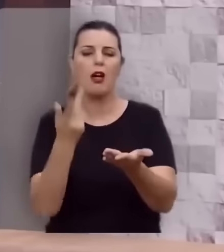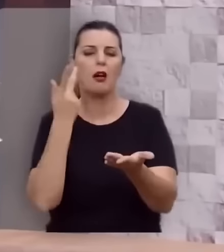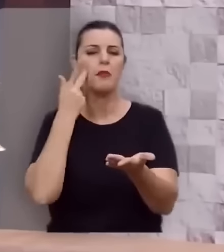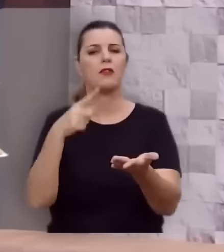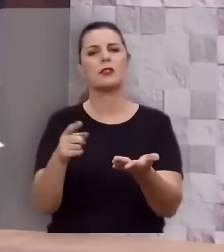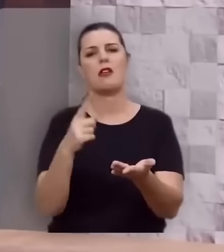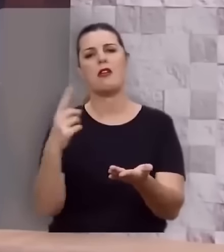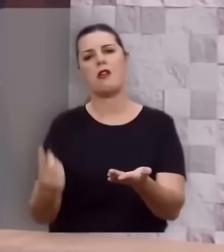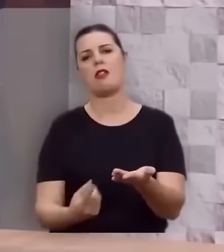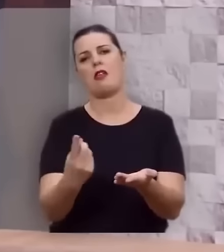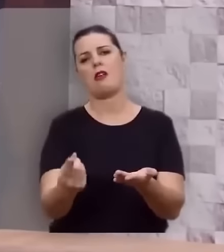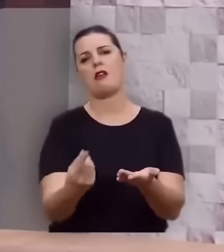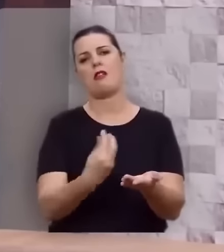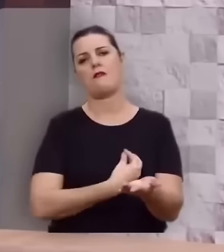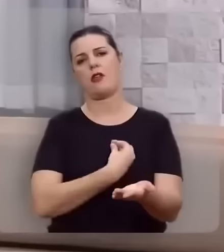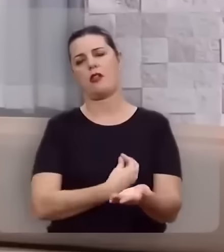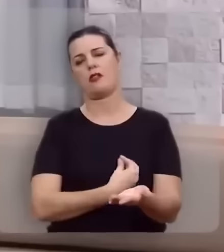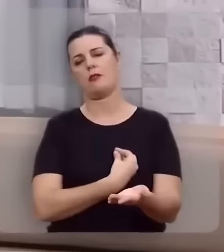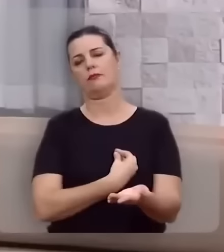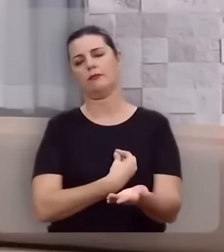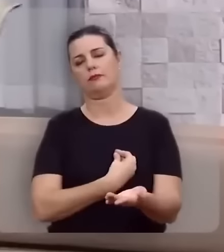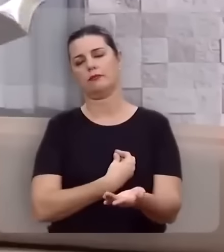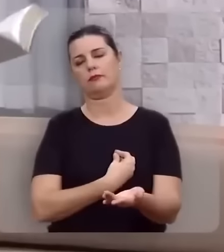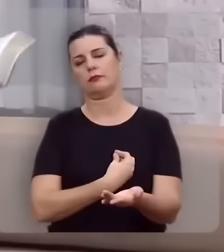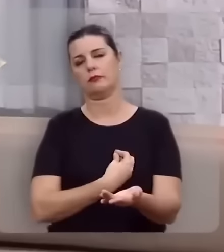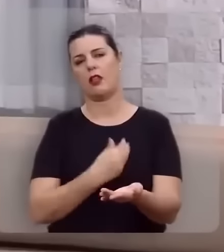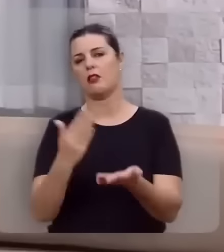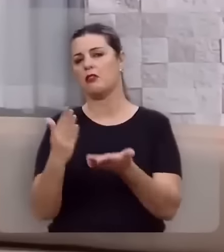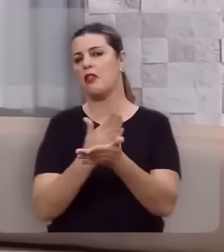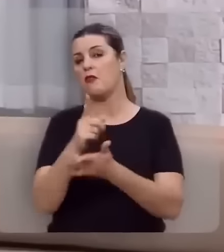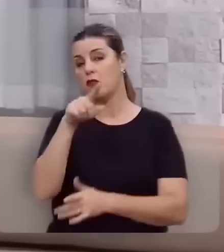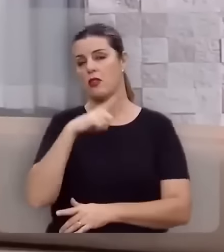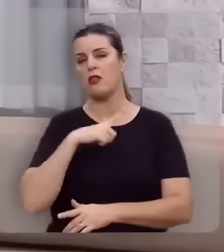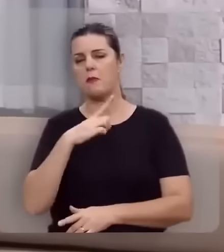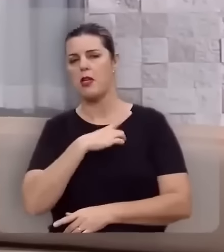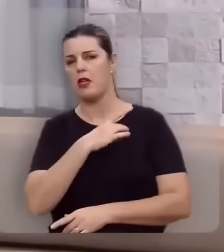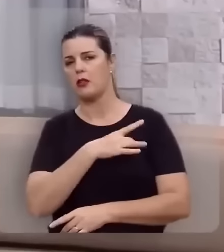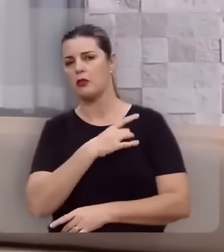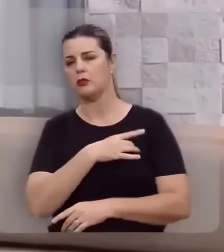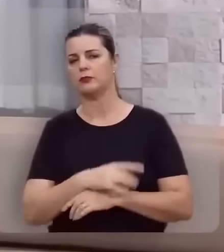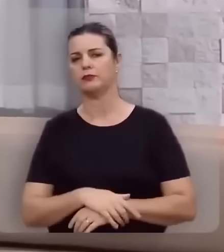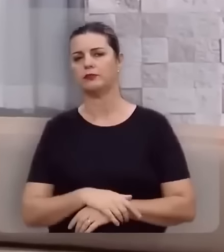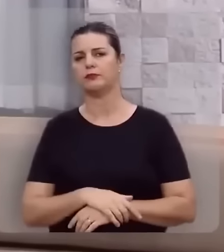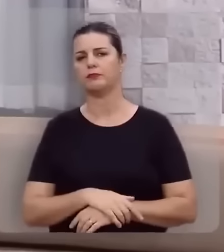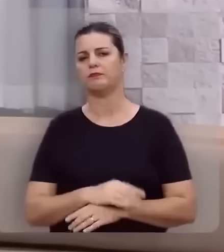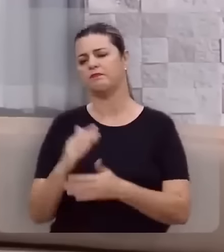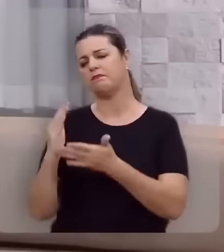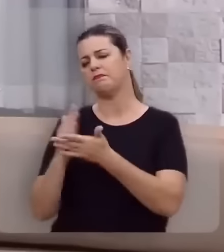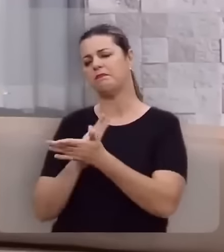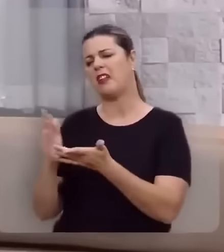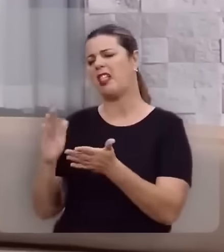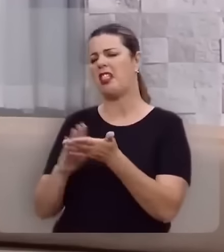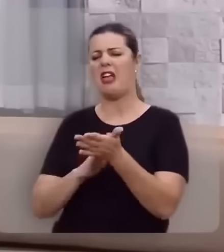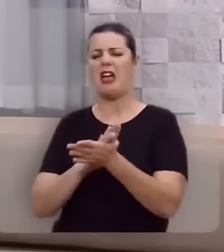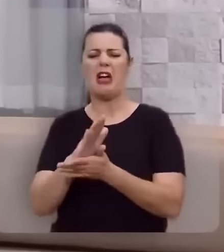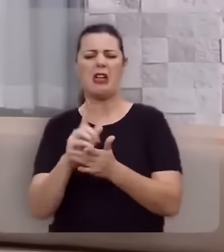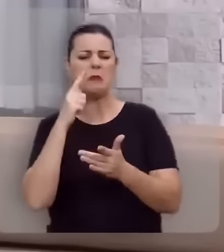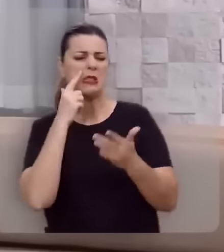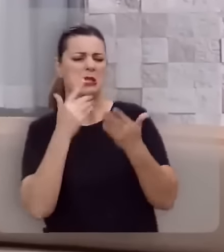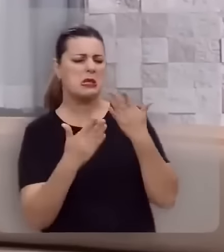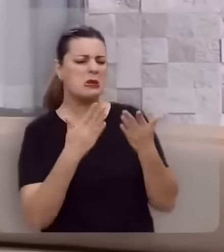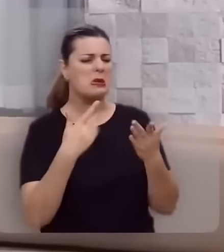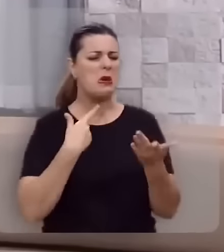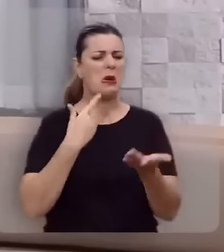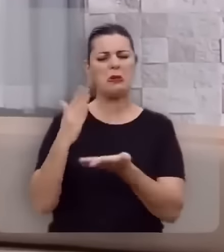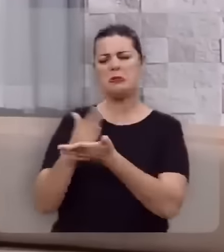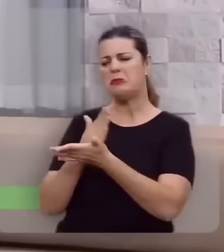herança eterna. Talvez você esteja com medo, e nenhuma terapia,